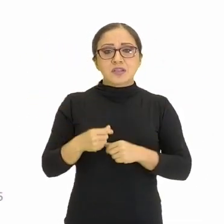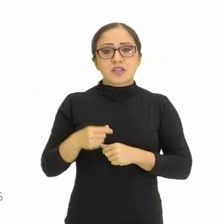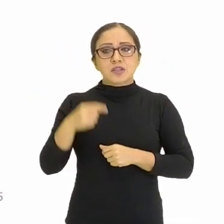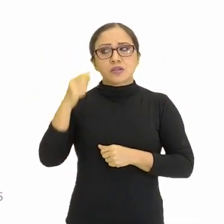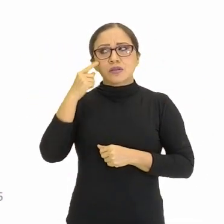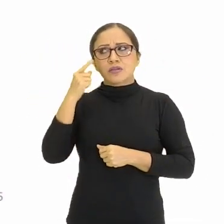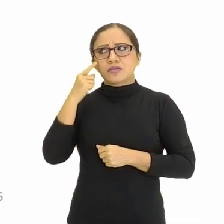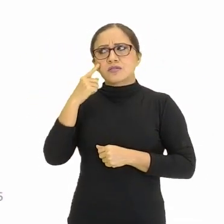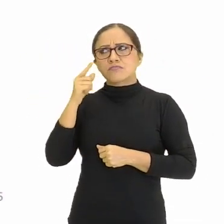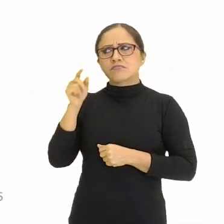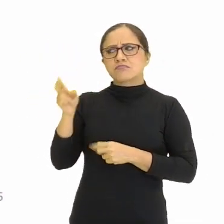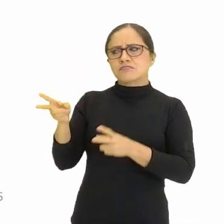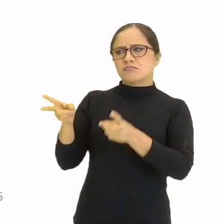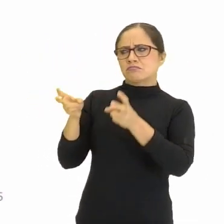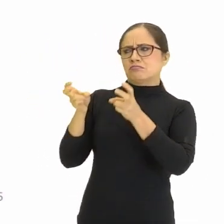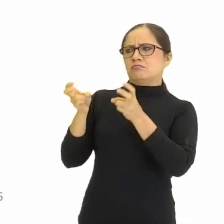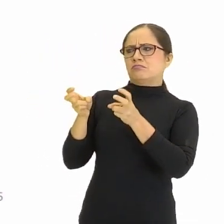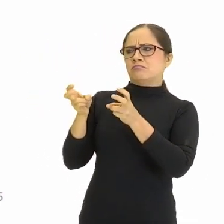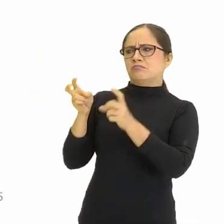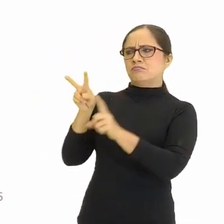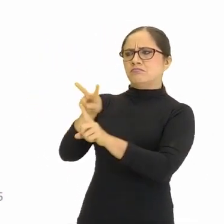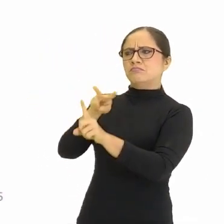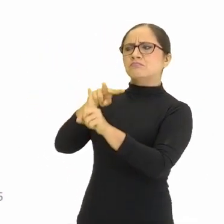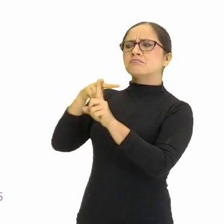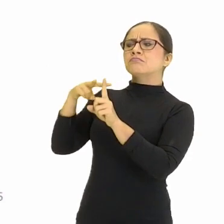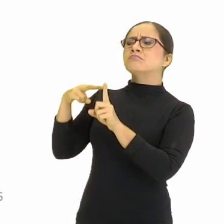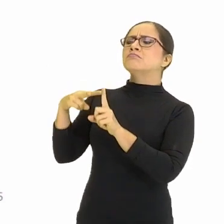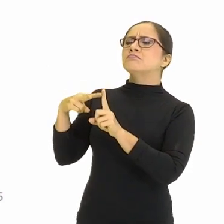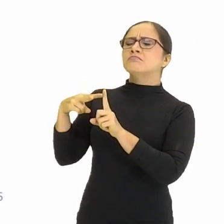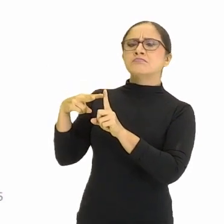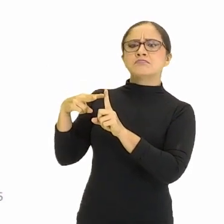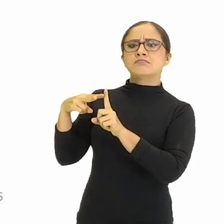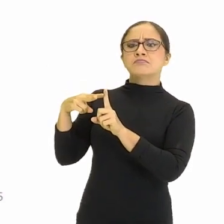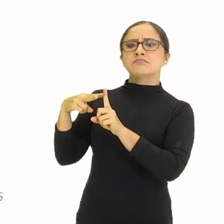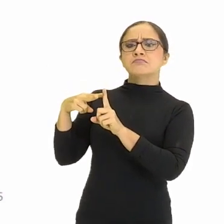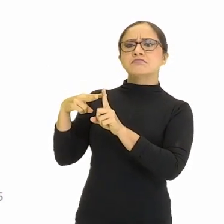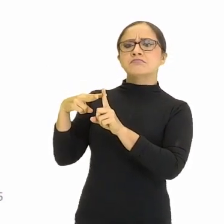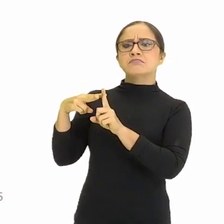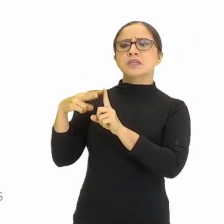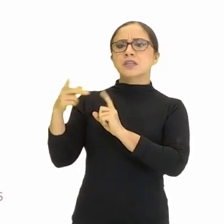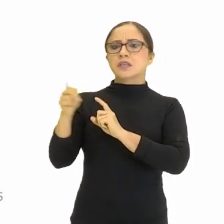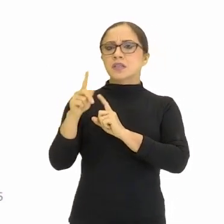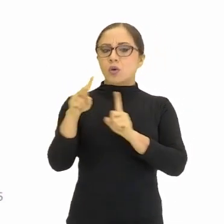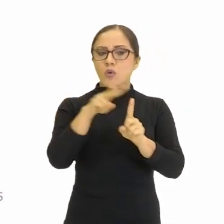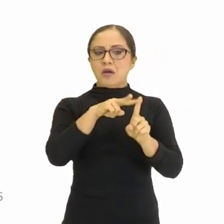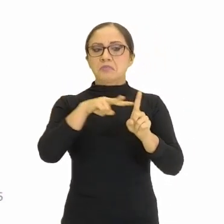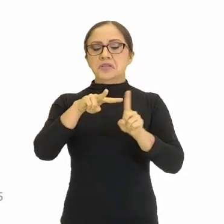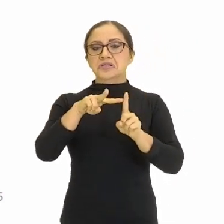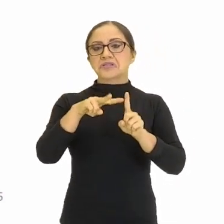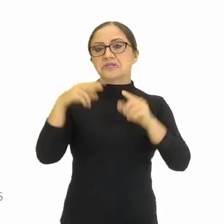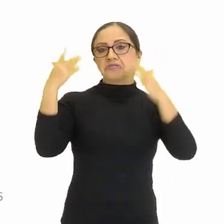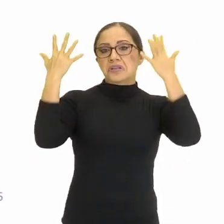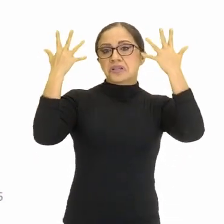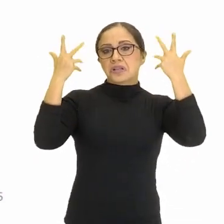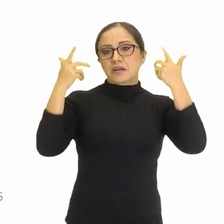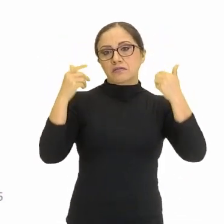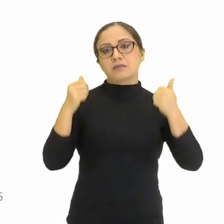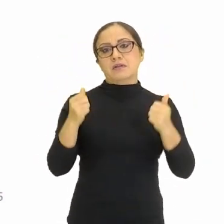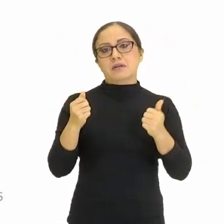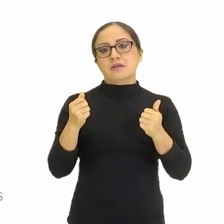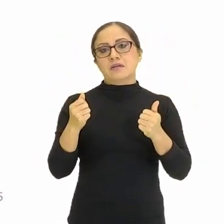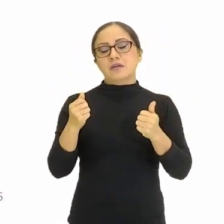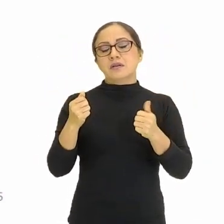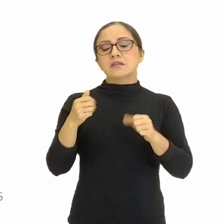aquilo de um outro jeito, por uma outra perspectiva, que não é a perspectiva naturalizada. Então, esse